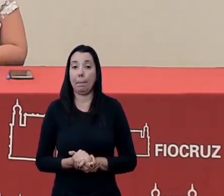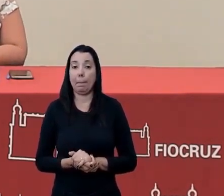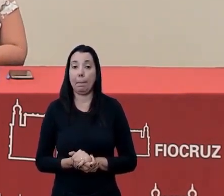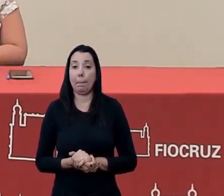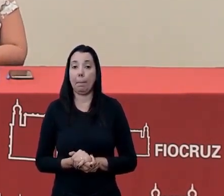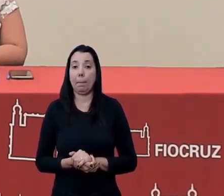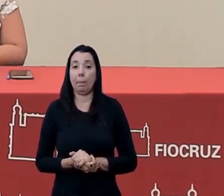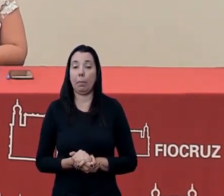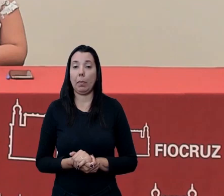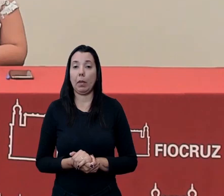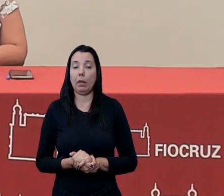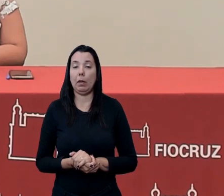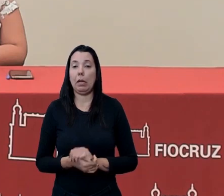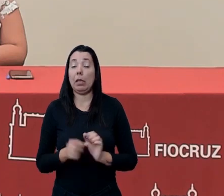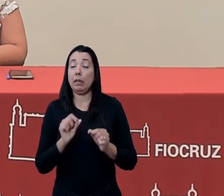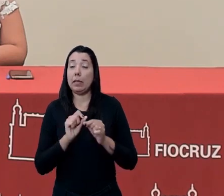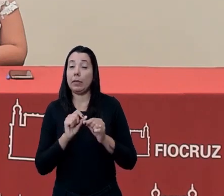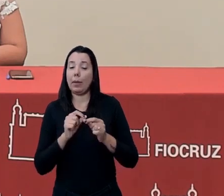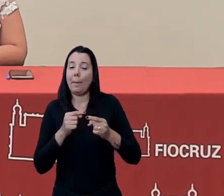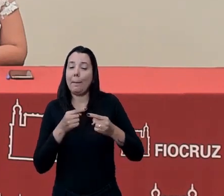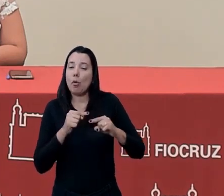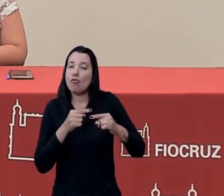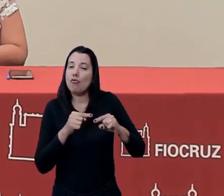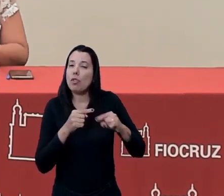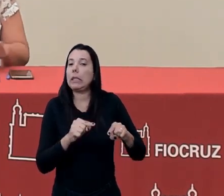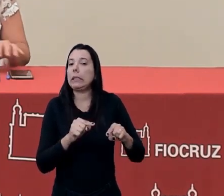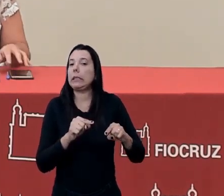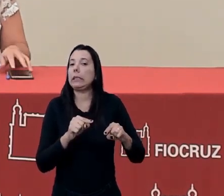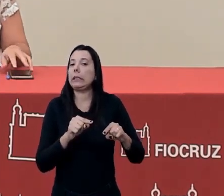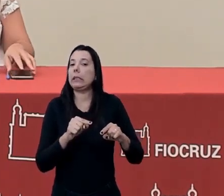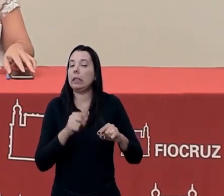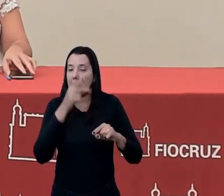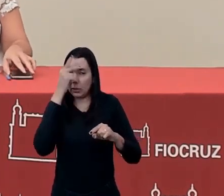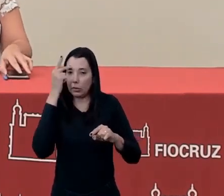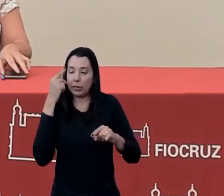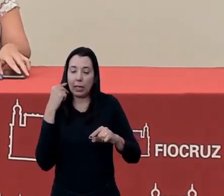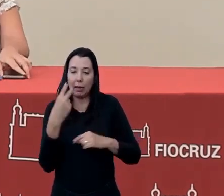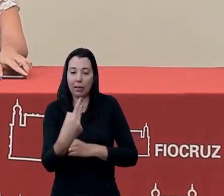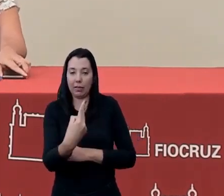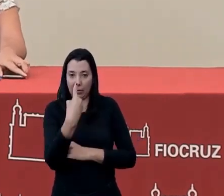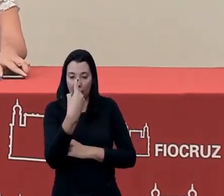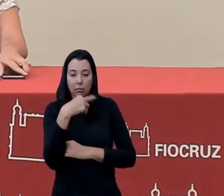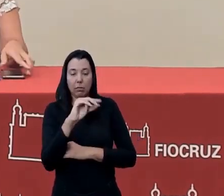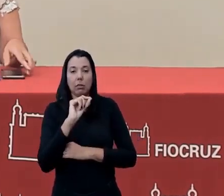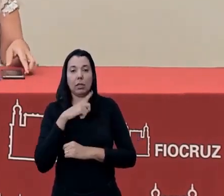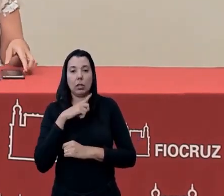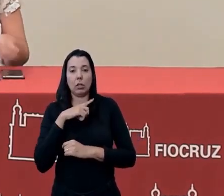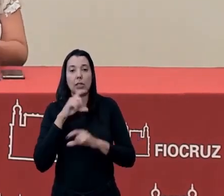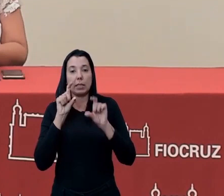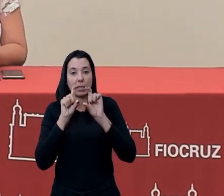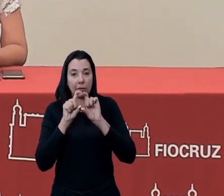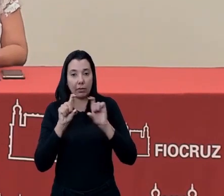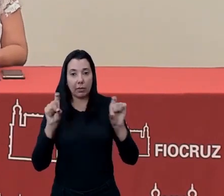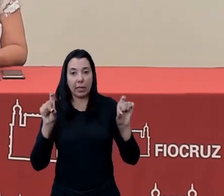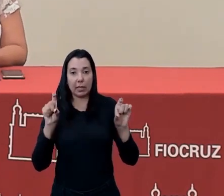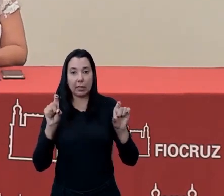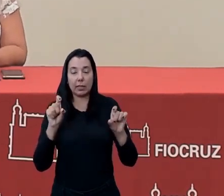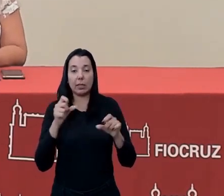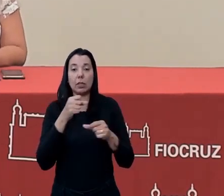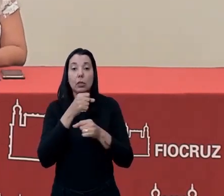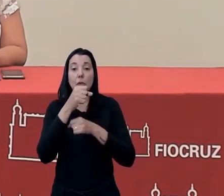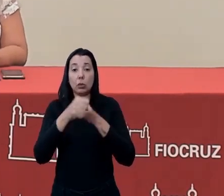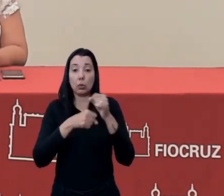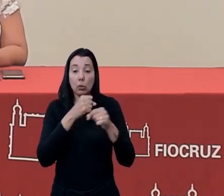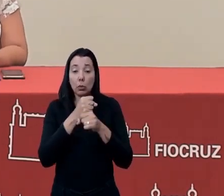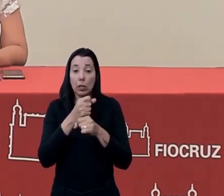uma provocação para quem está nos assistindo e referente à nossa frase do ano letivo de